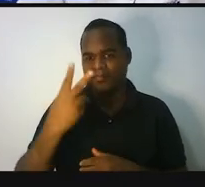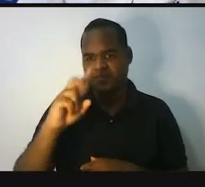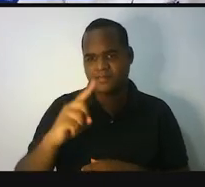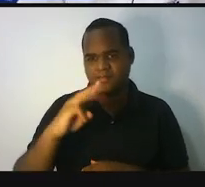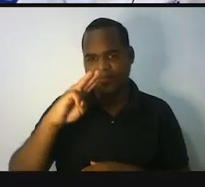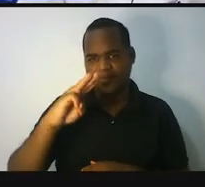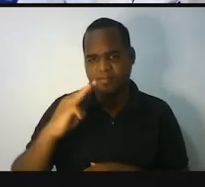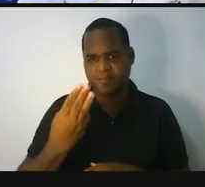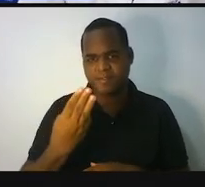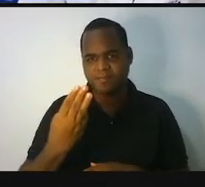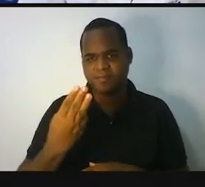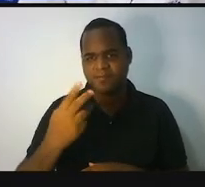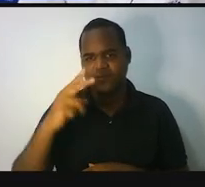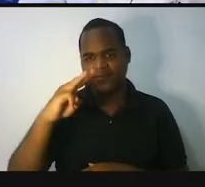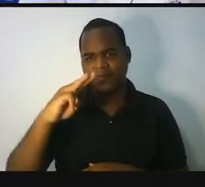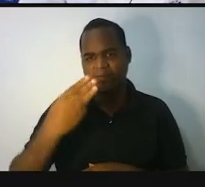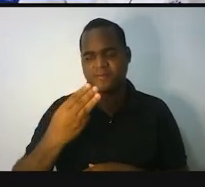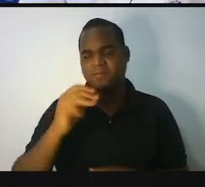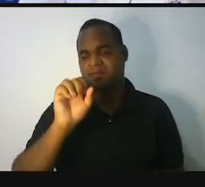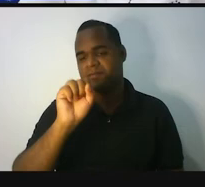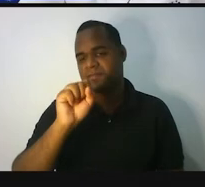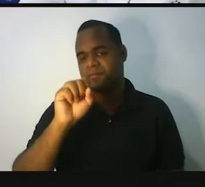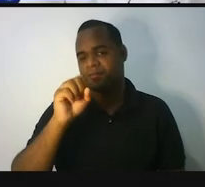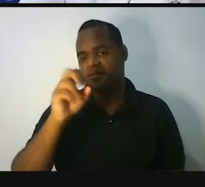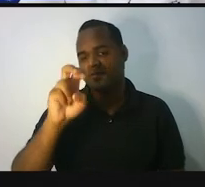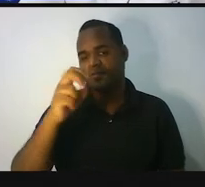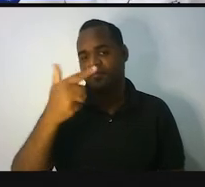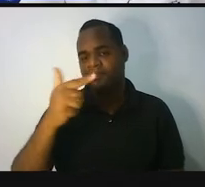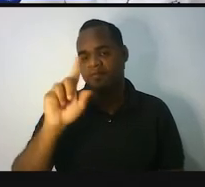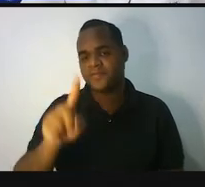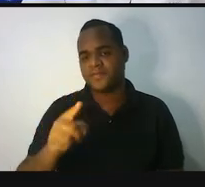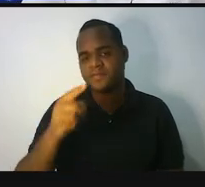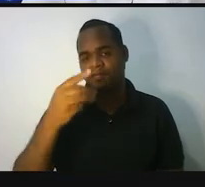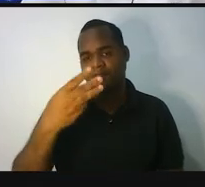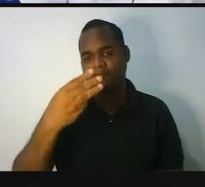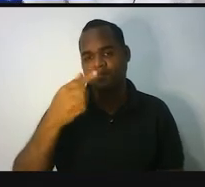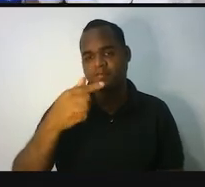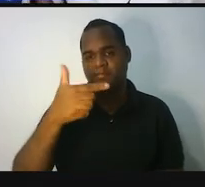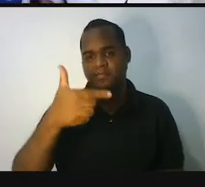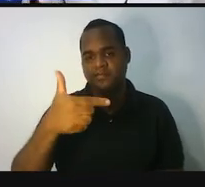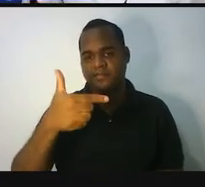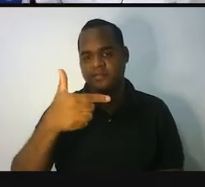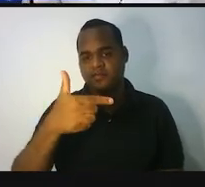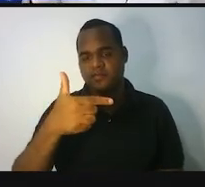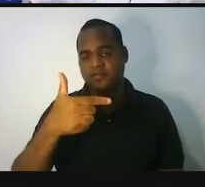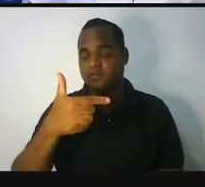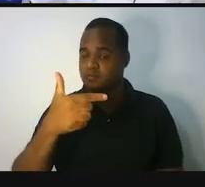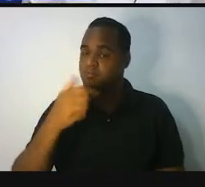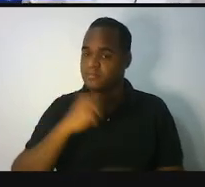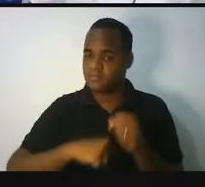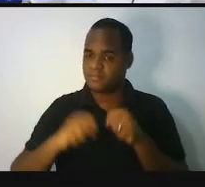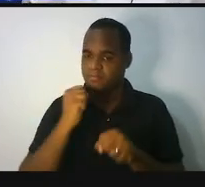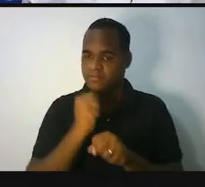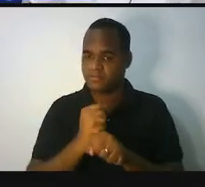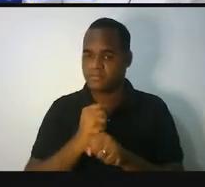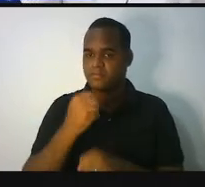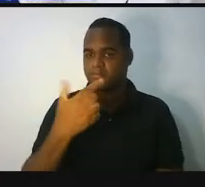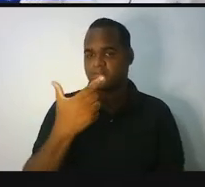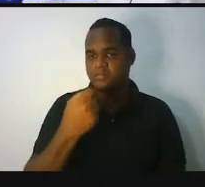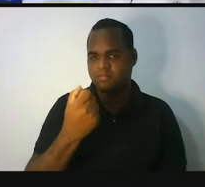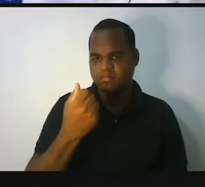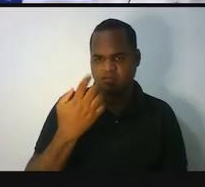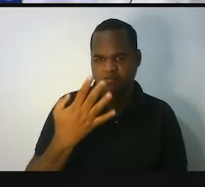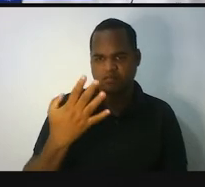.852.372 habitantes. Em 2014, a capital do nosso país